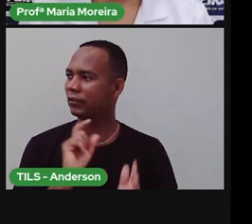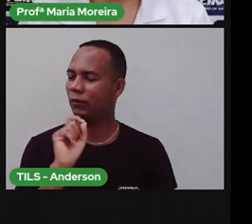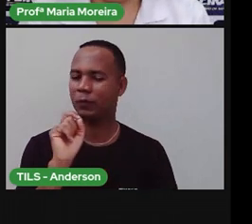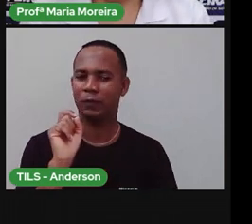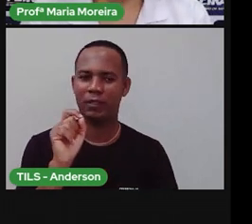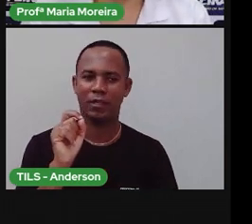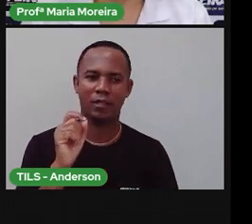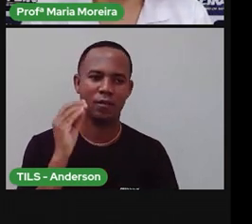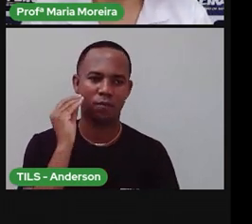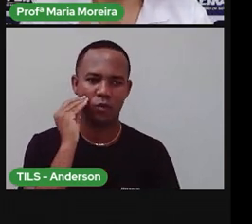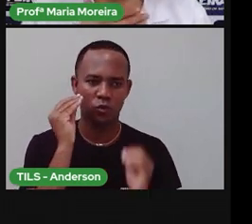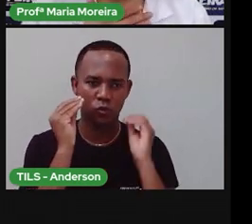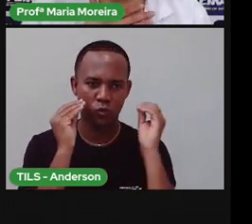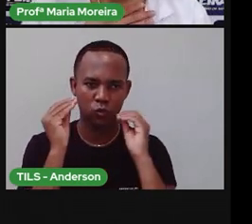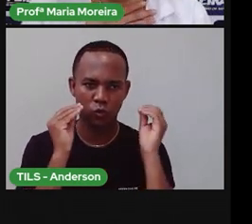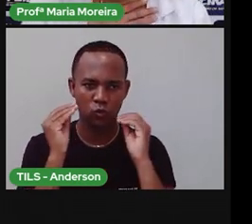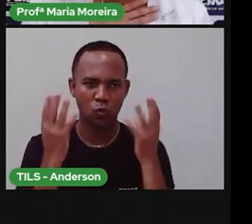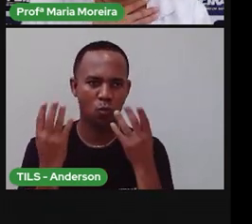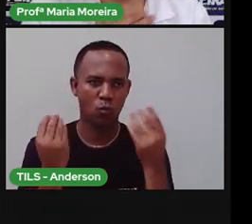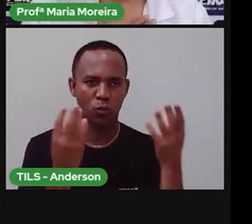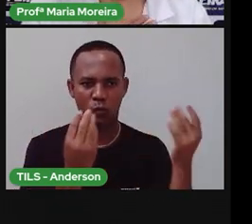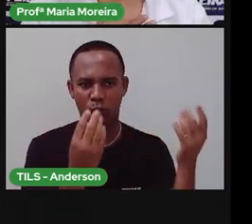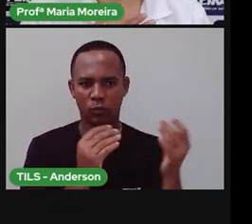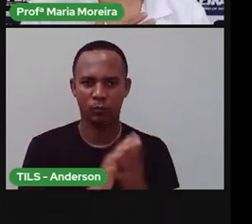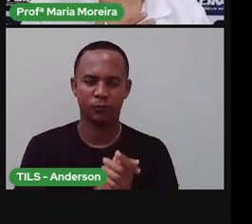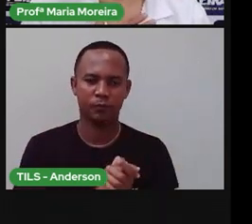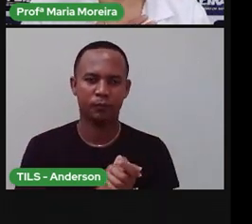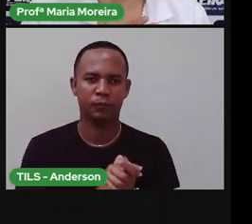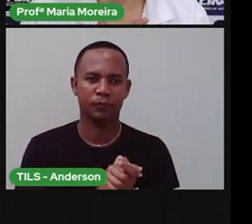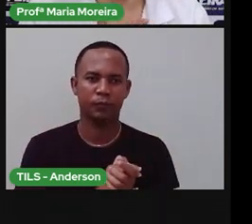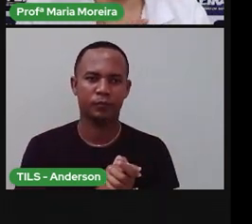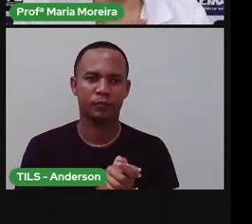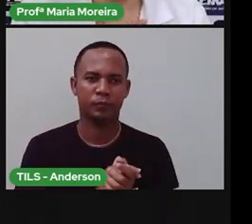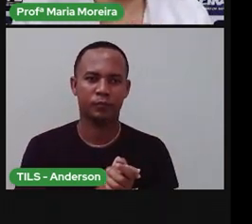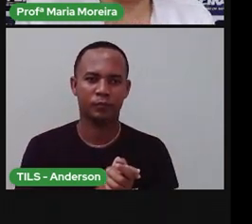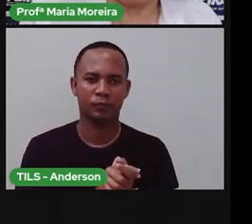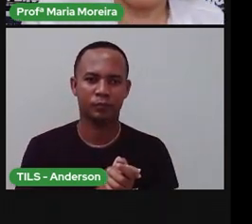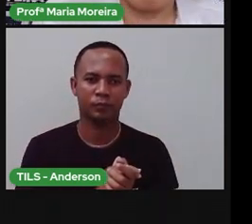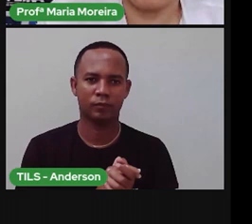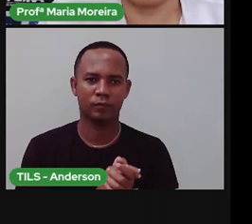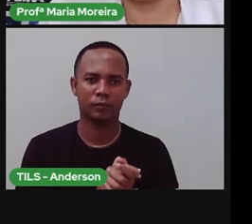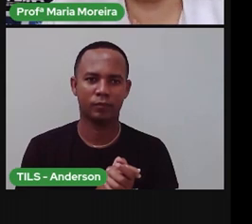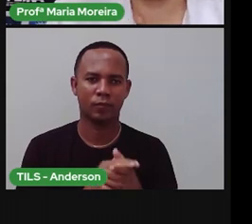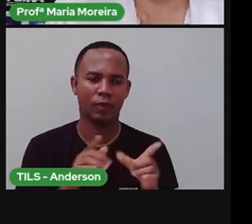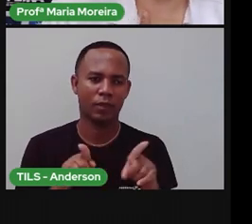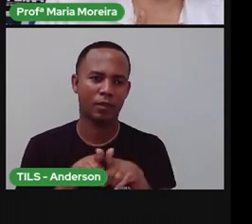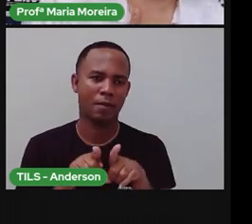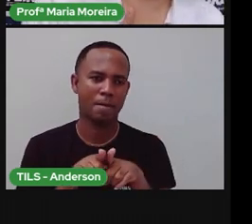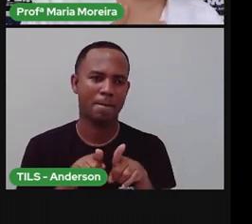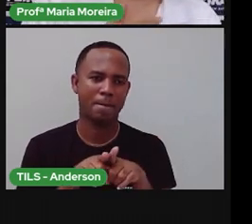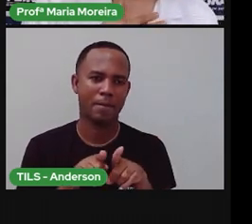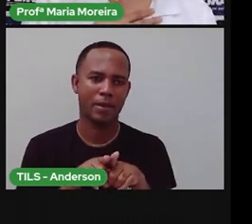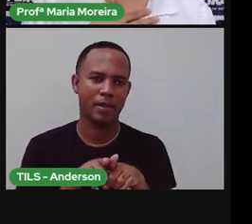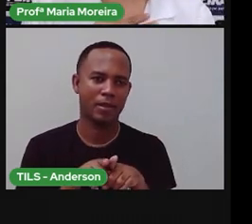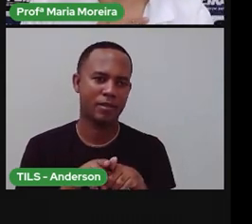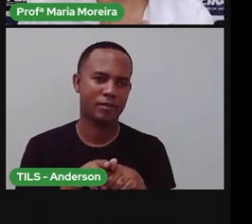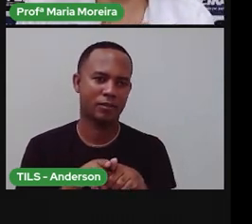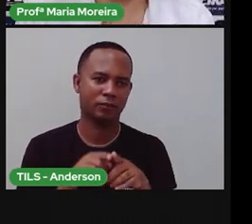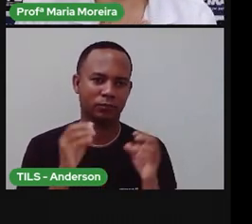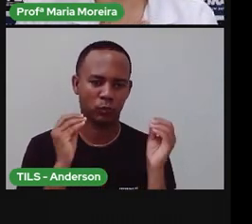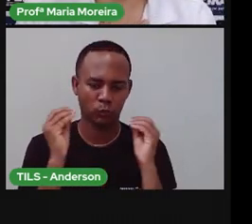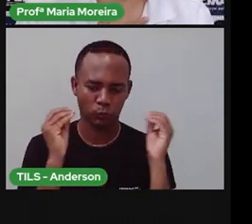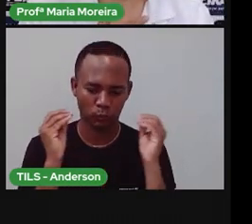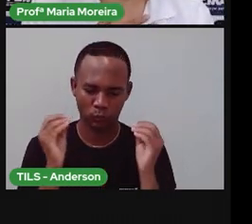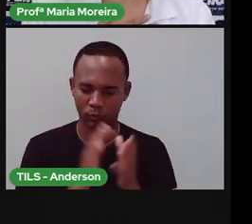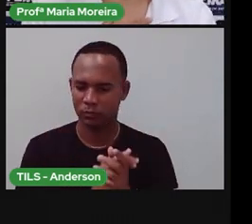né? Vai mandar beijinho. Gente, era o suio da minha vida ser a Xuxa. Não queria ser a Paquita, porque a Paquita era coisa pouca demais. Os